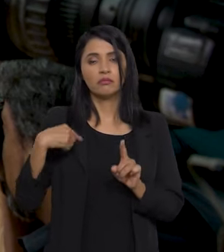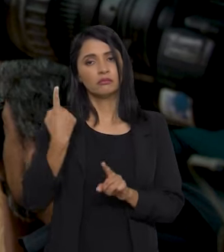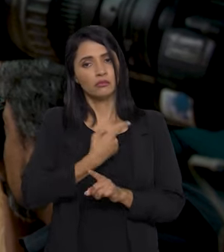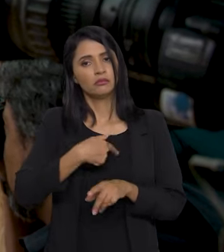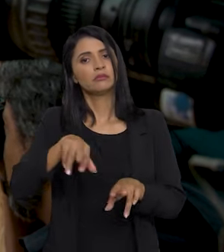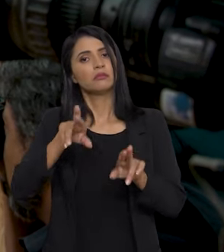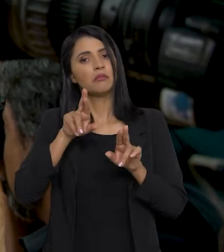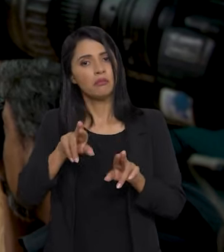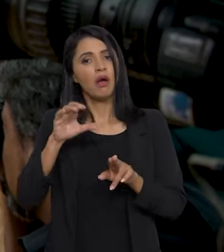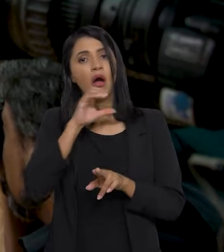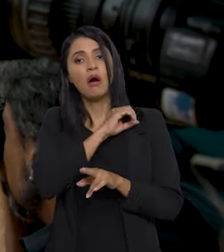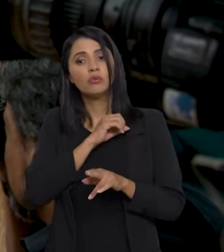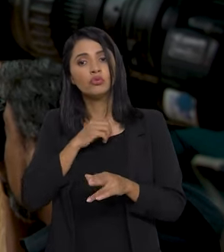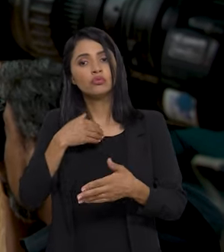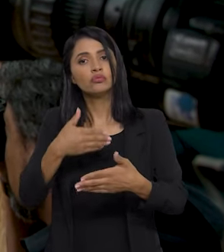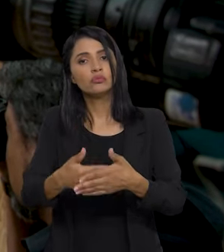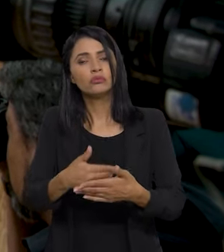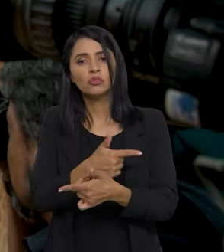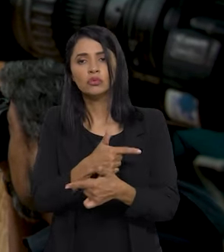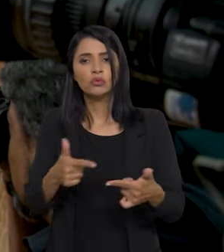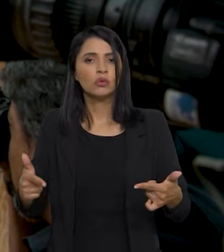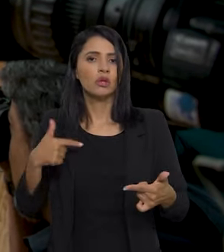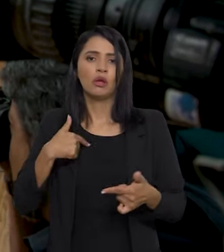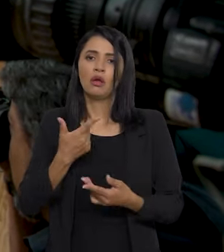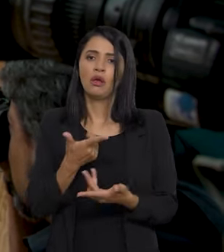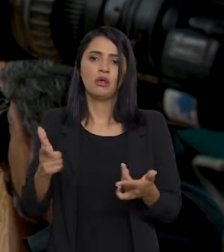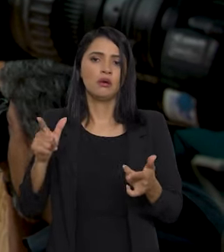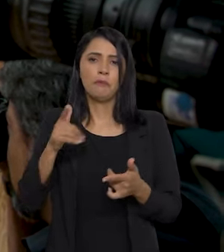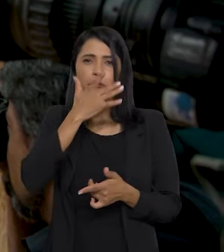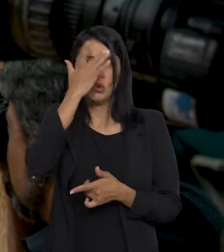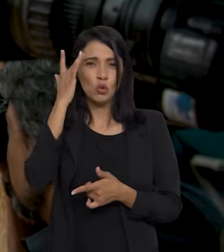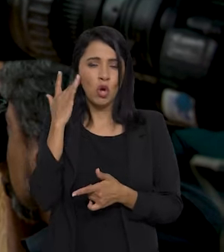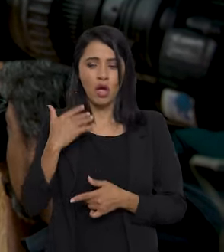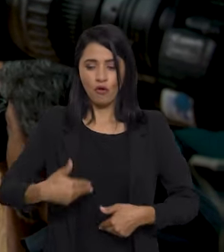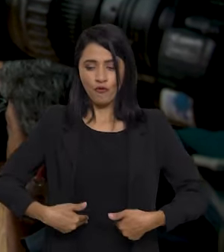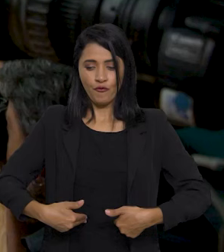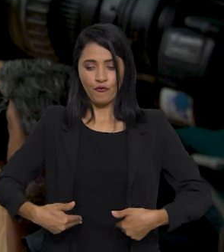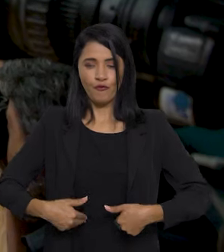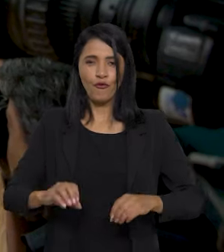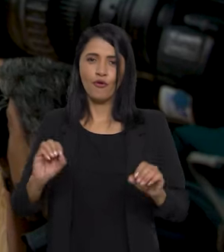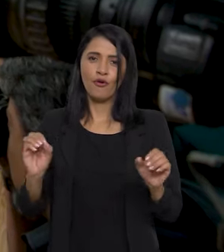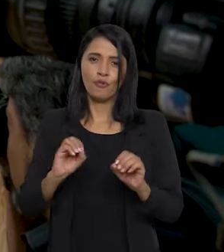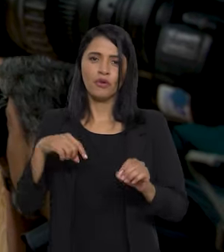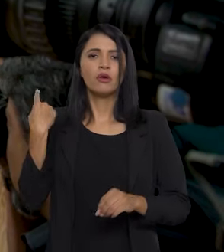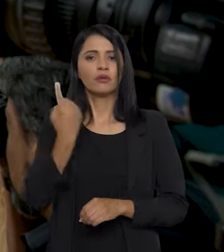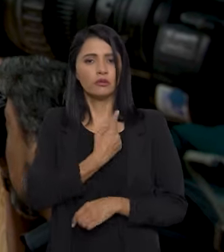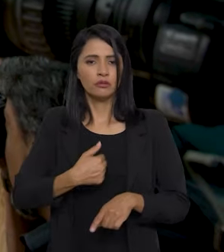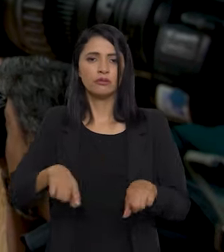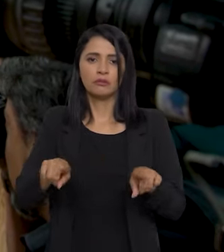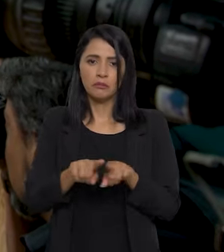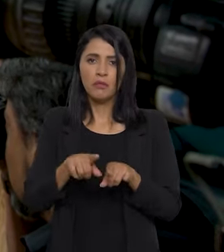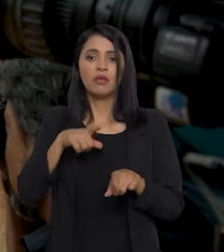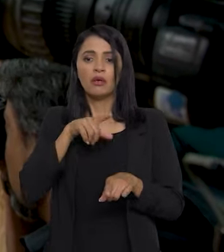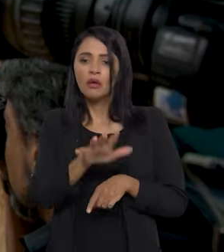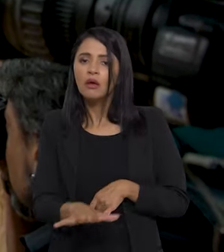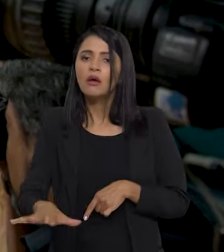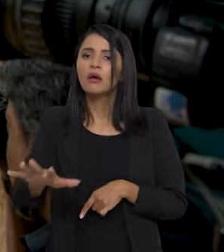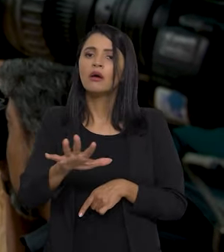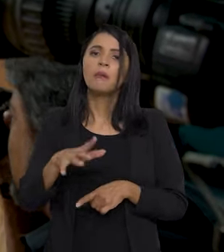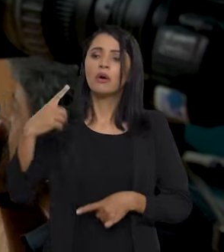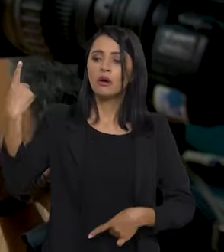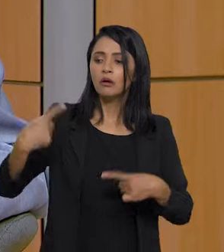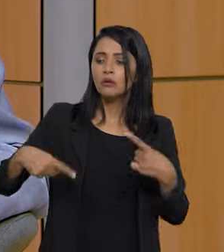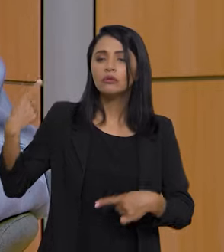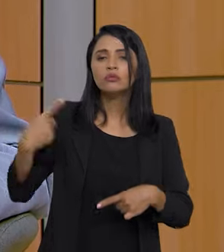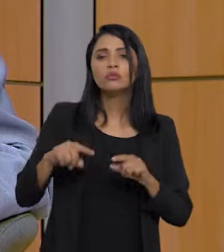eu espero que a gente chegue em um breve tempo em que não tenha mais ninguém no mapa da fome e que a gente tenha também espaço